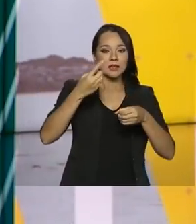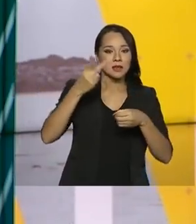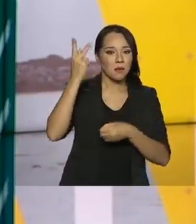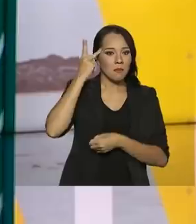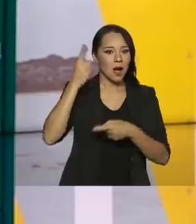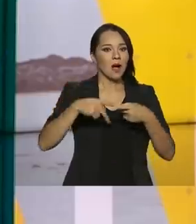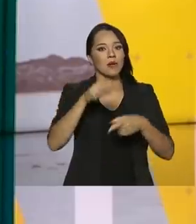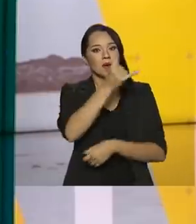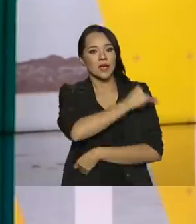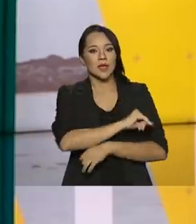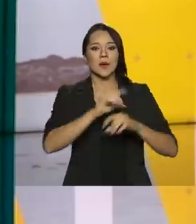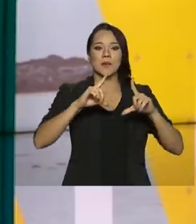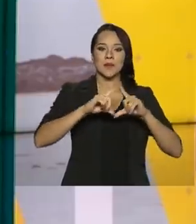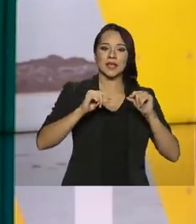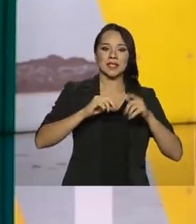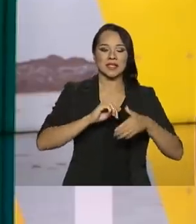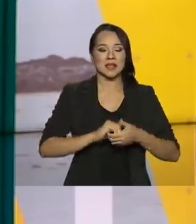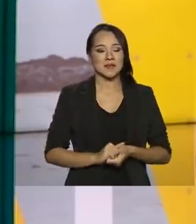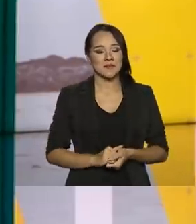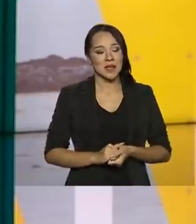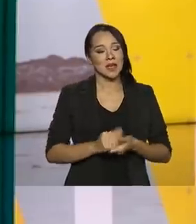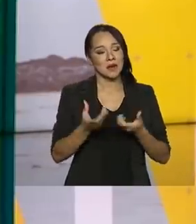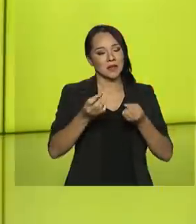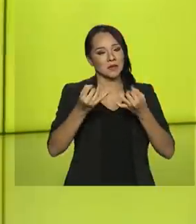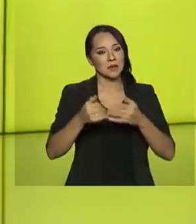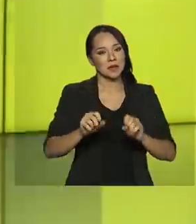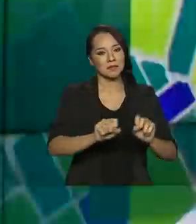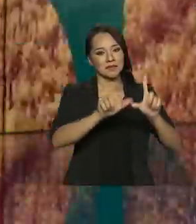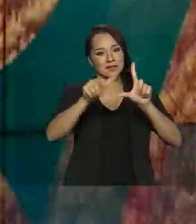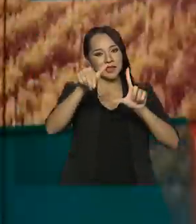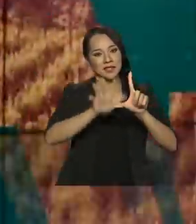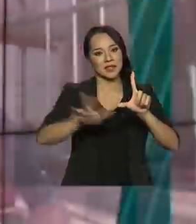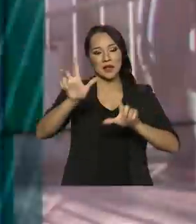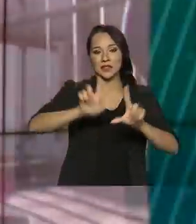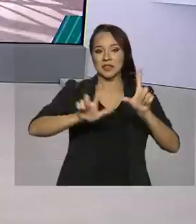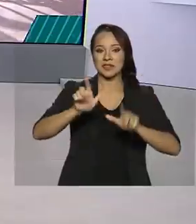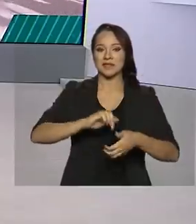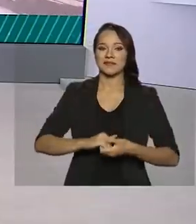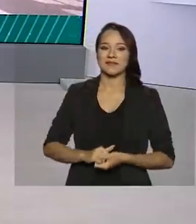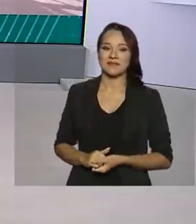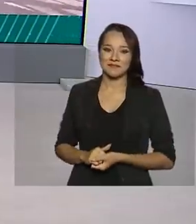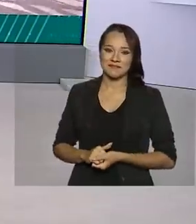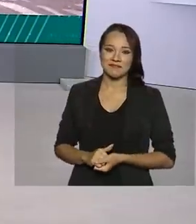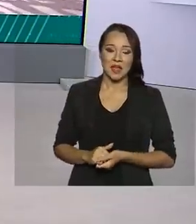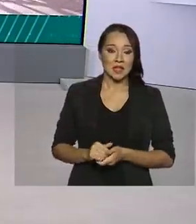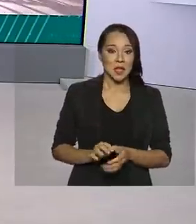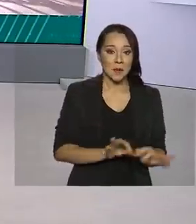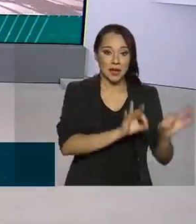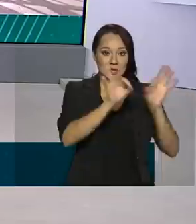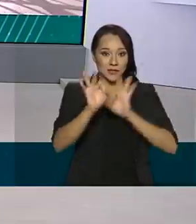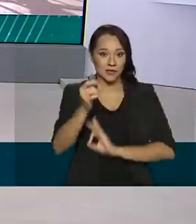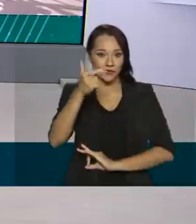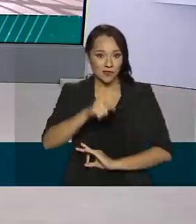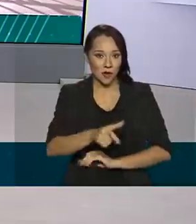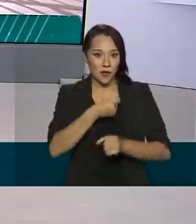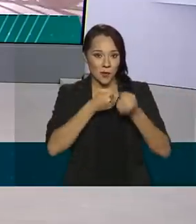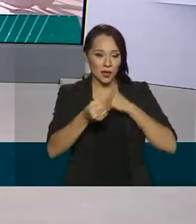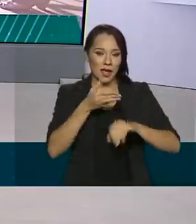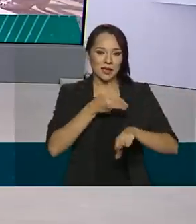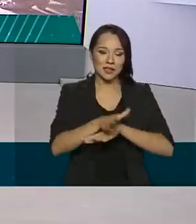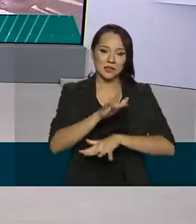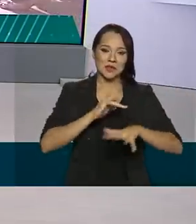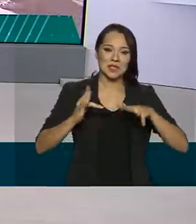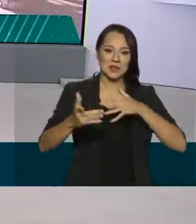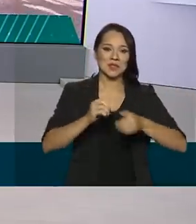Paulo, Rio de Janeiro e Distrito Federal, de acordo com o Painel Nacional de TV. Para rever as reportagens de hoje, acesse as